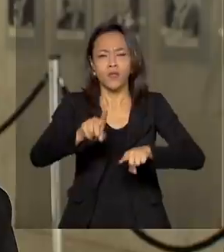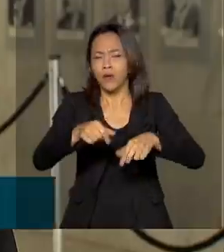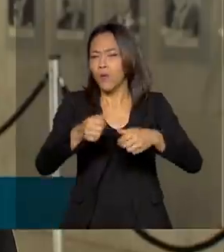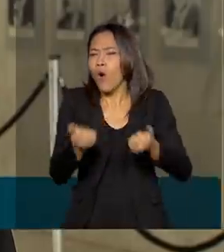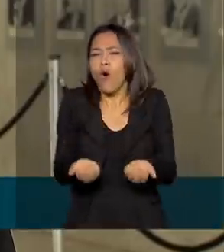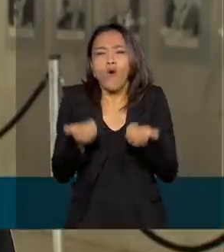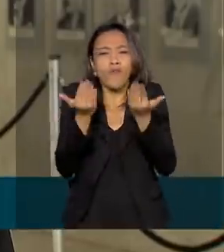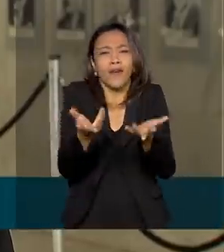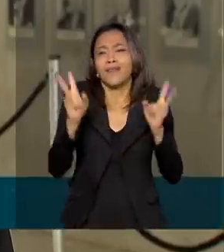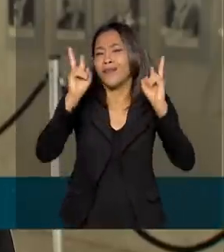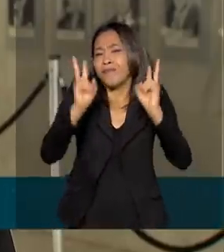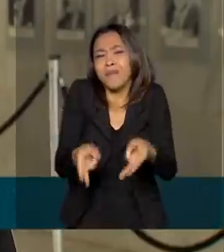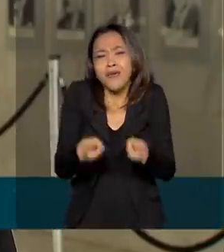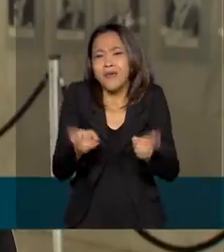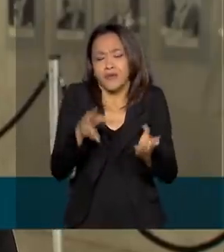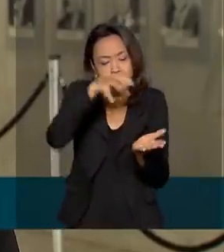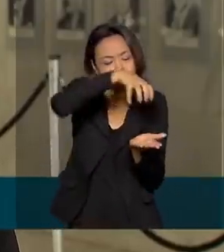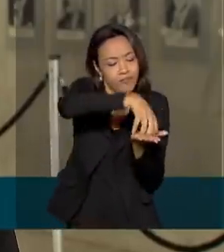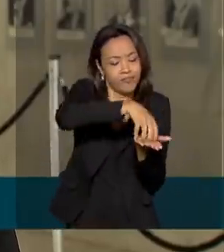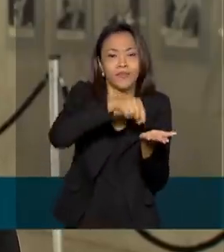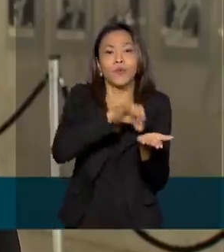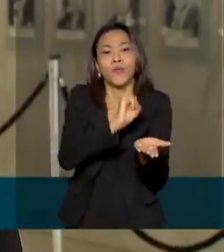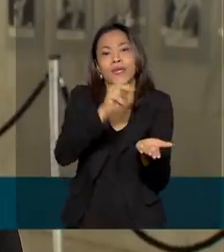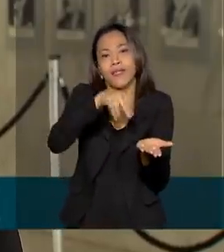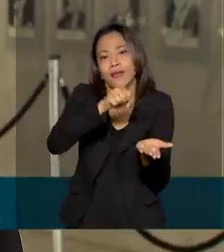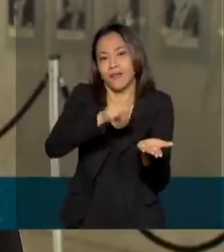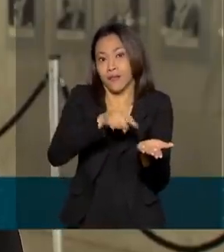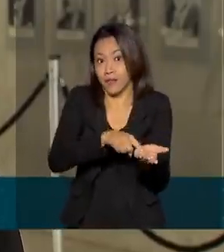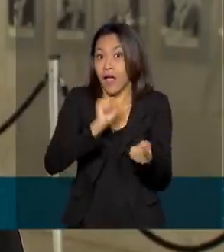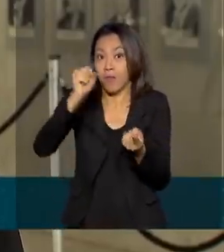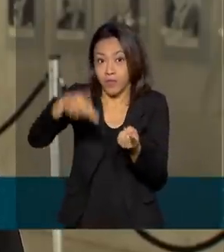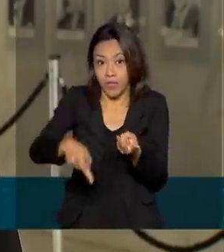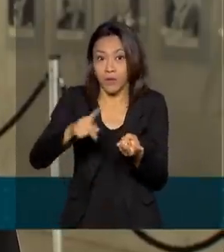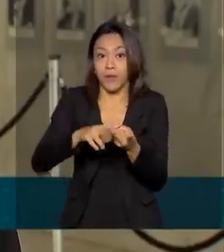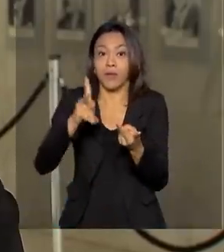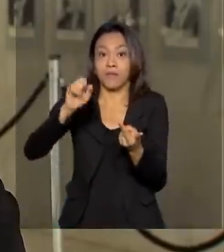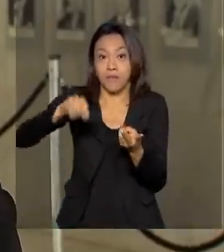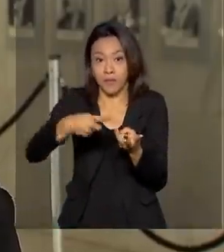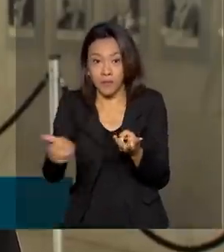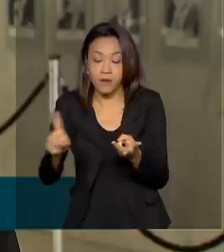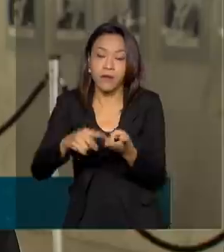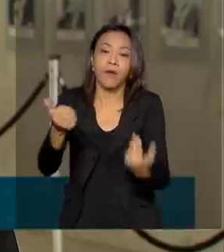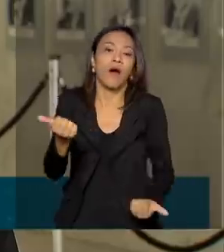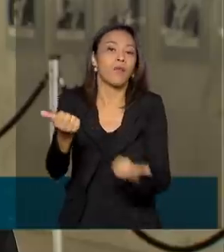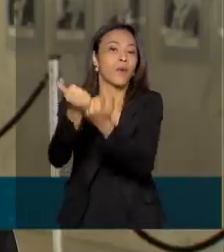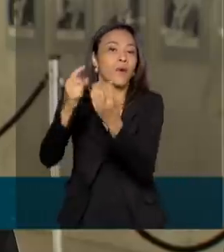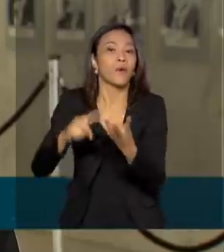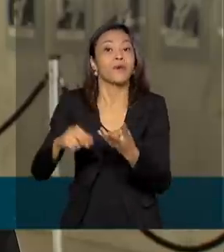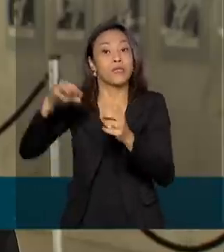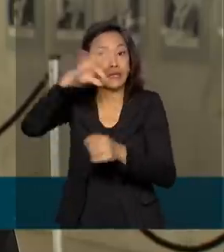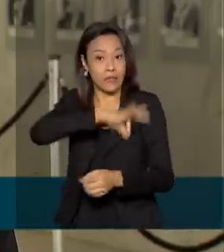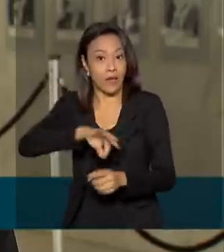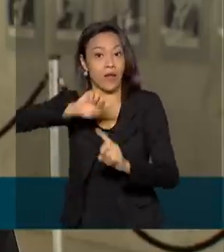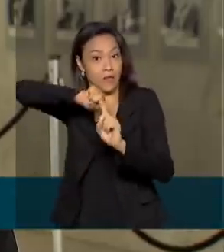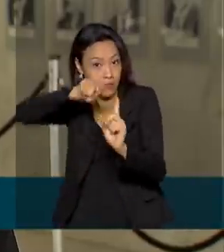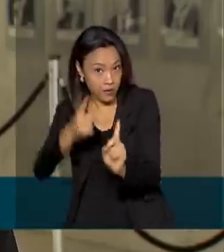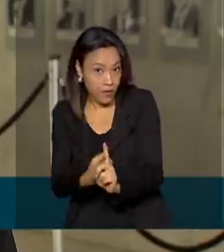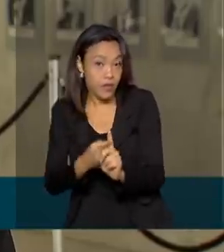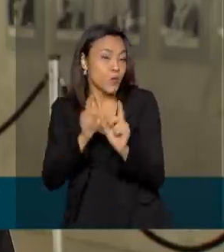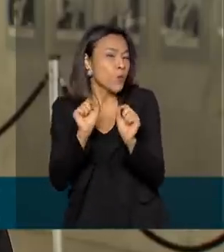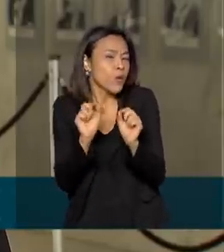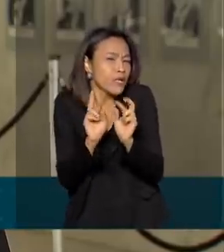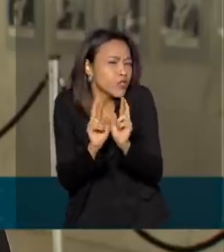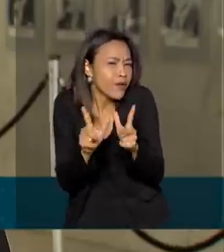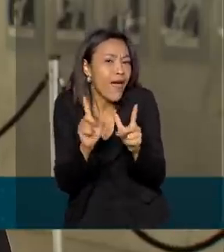mesmos de uma agência comum do INSS. Aposentadorias, pensões, auxílios e salário maternidade. A diferença